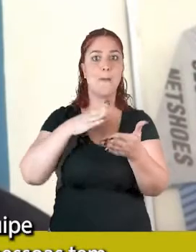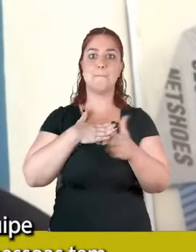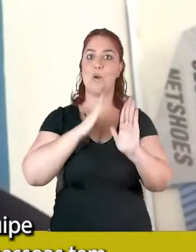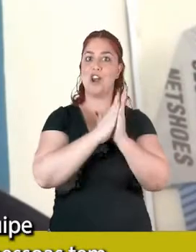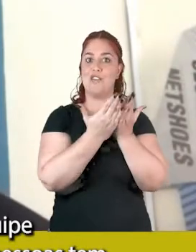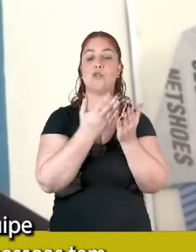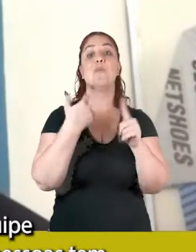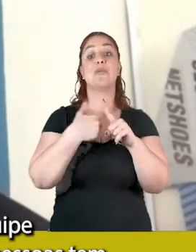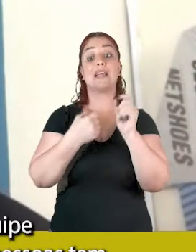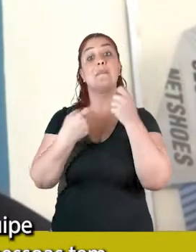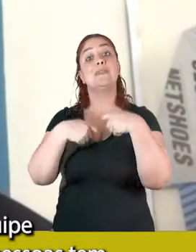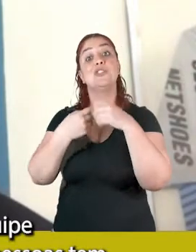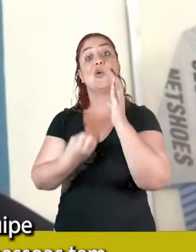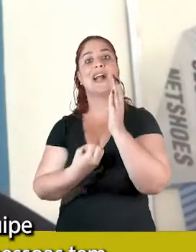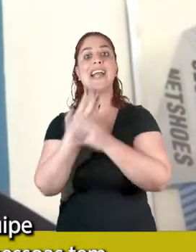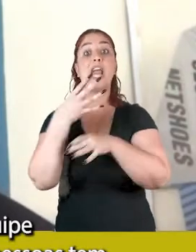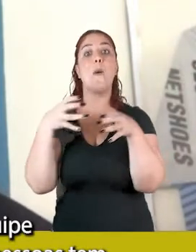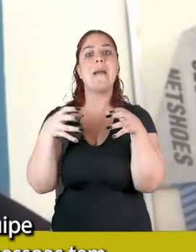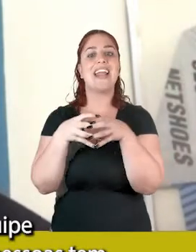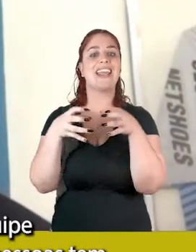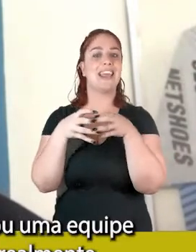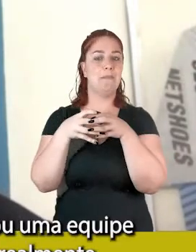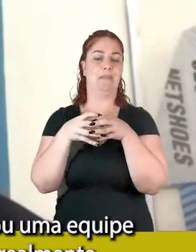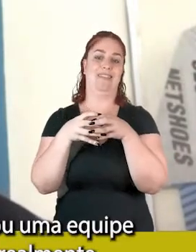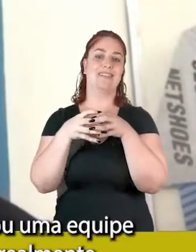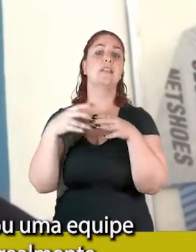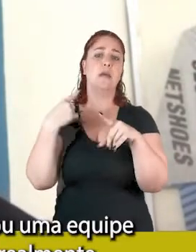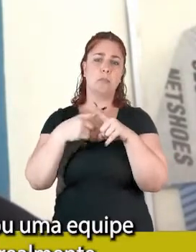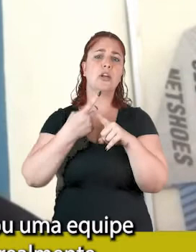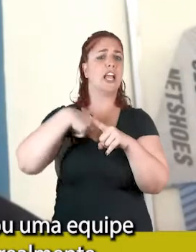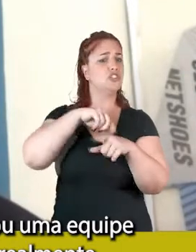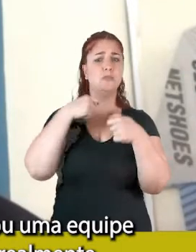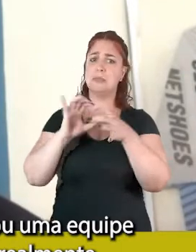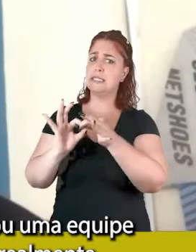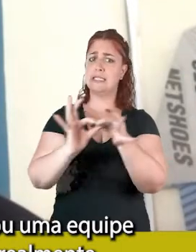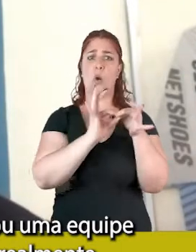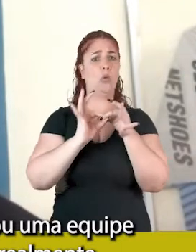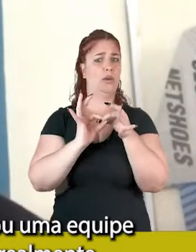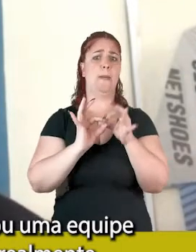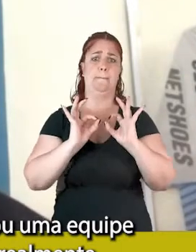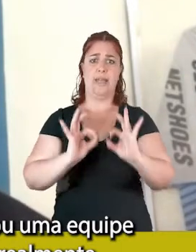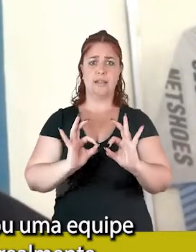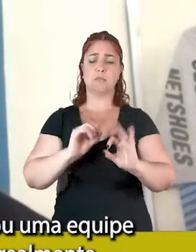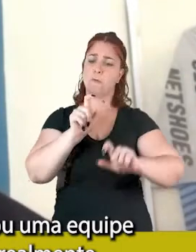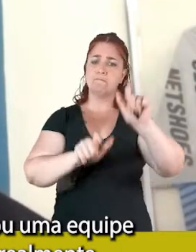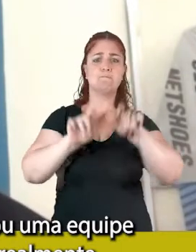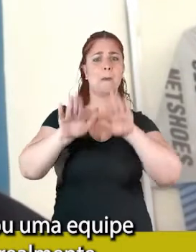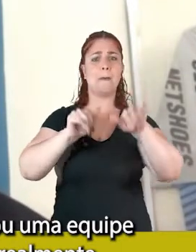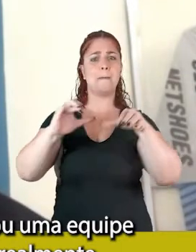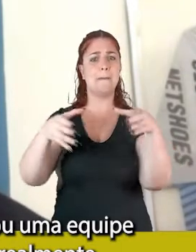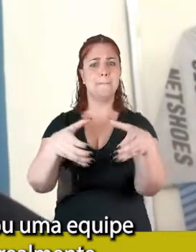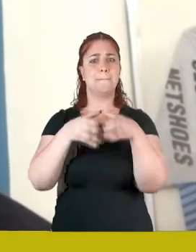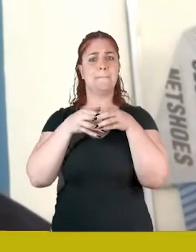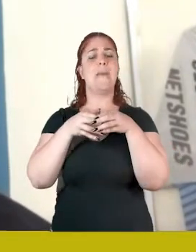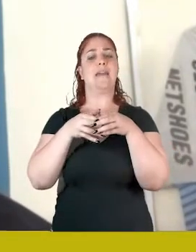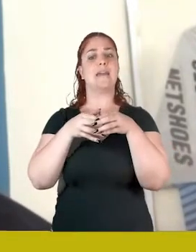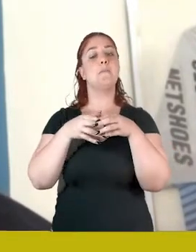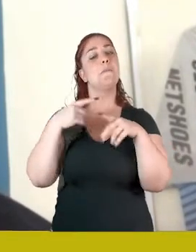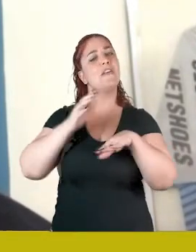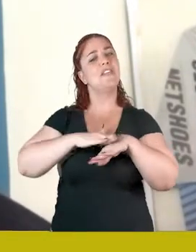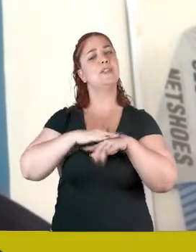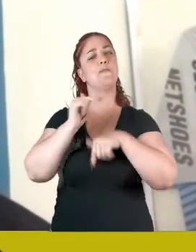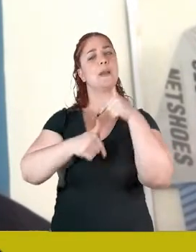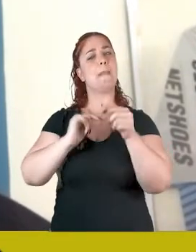montar uma equipe grande, que eu acho que de nove pessoas, tem no final do livro, a gente montou uma equipe para fazer um negócio realmente assim,